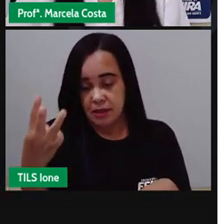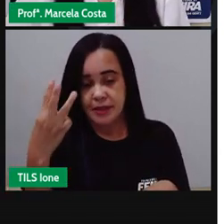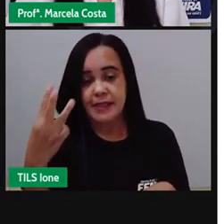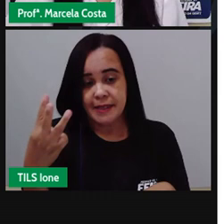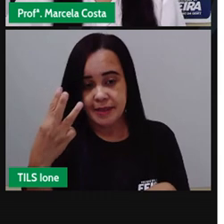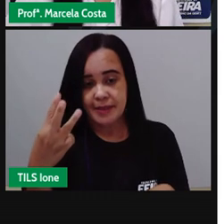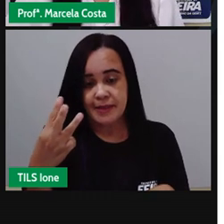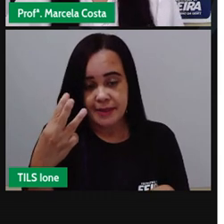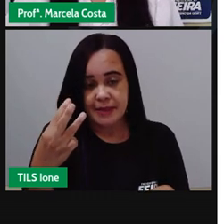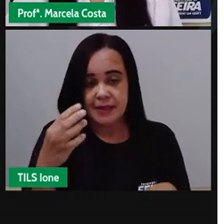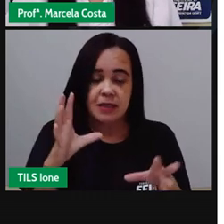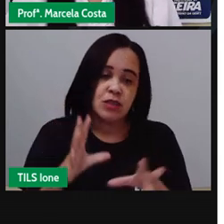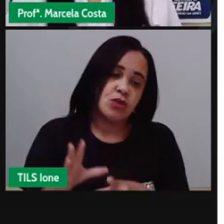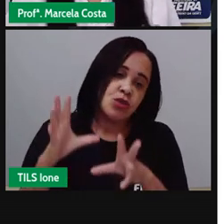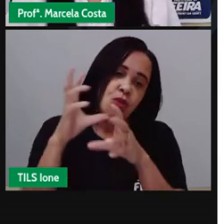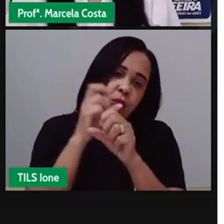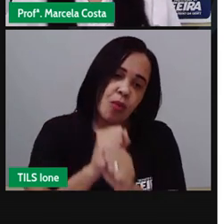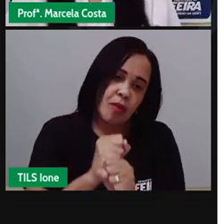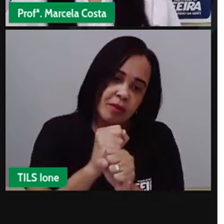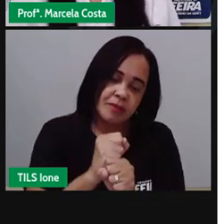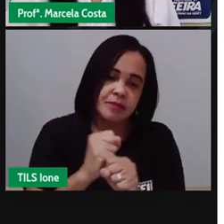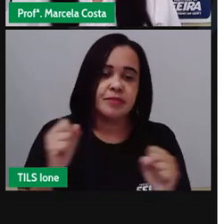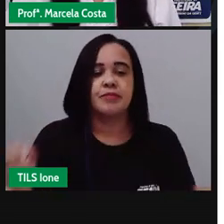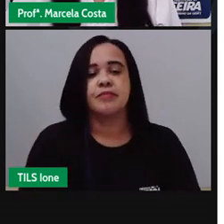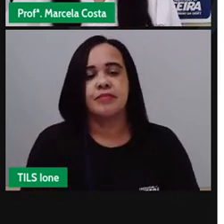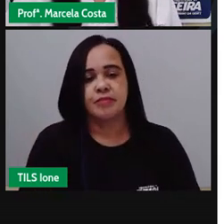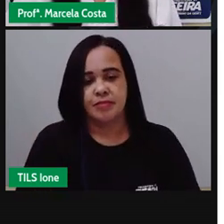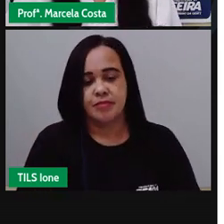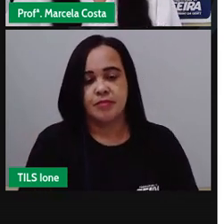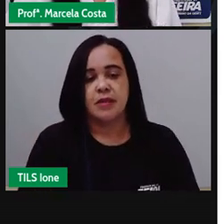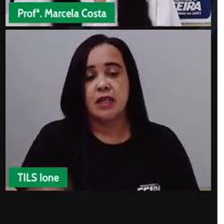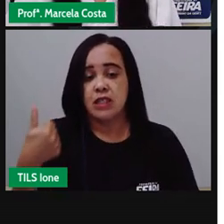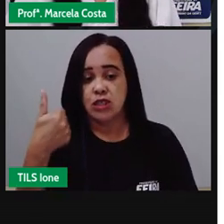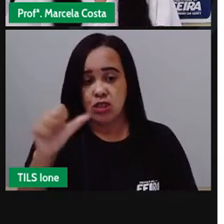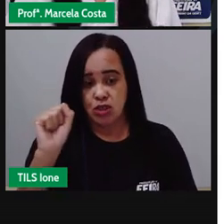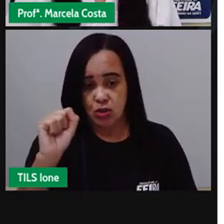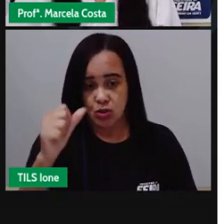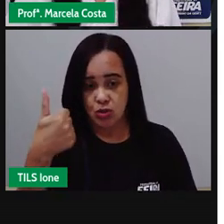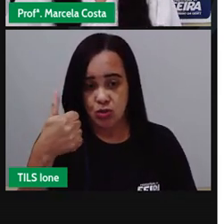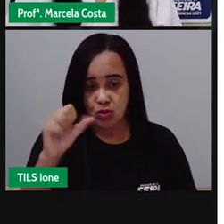somado ao número três vai dar dezoito